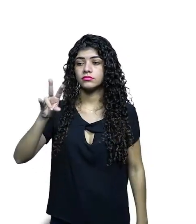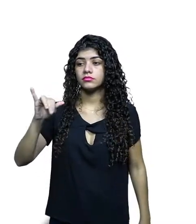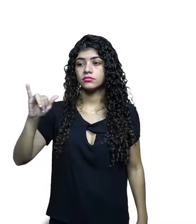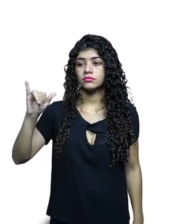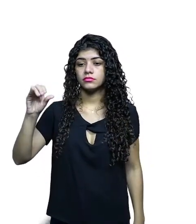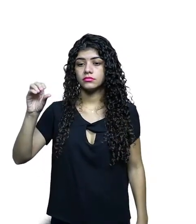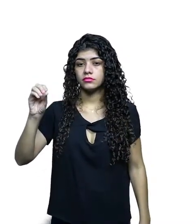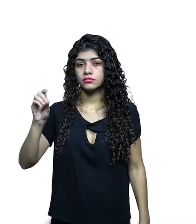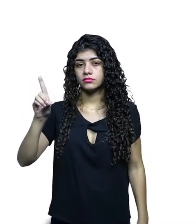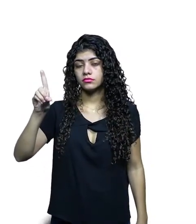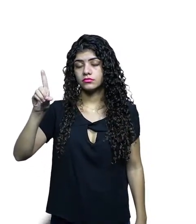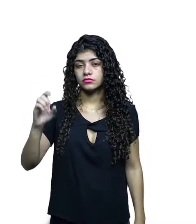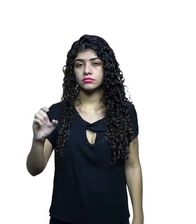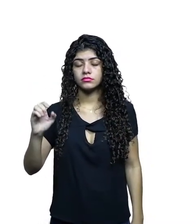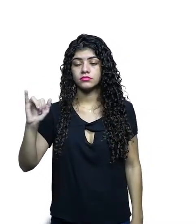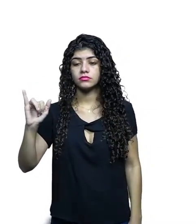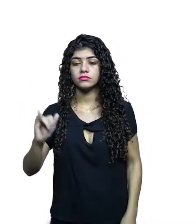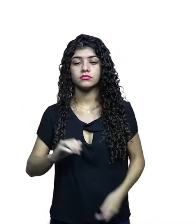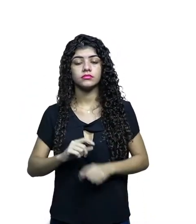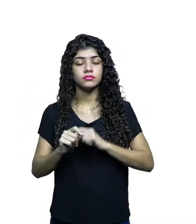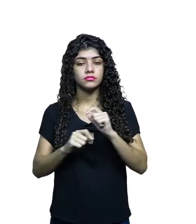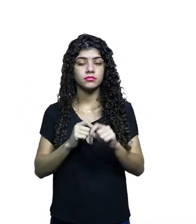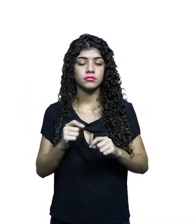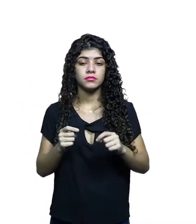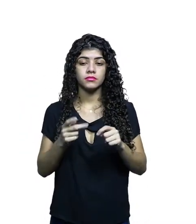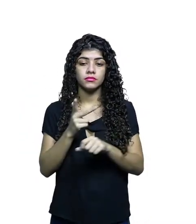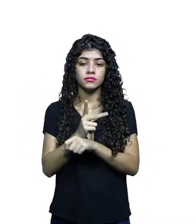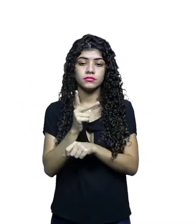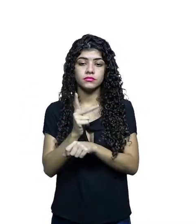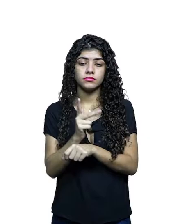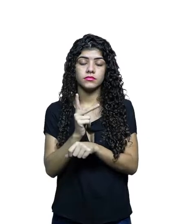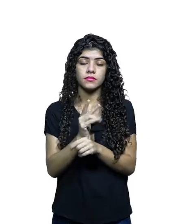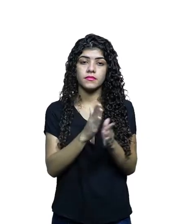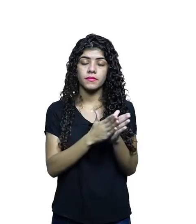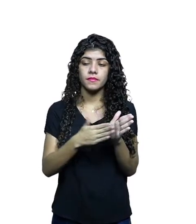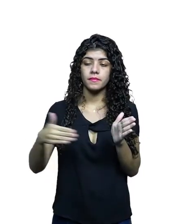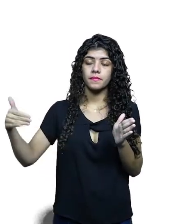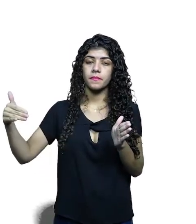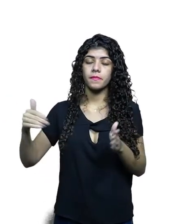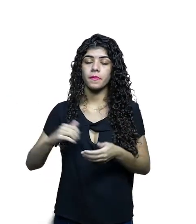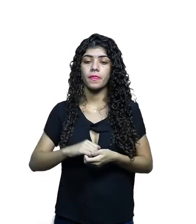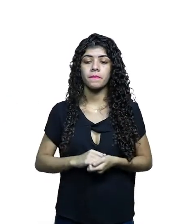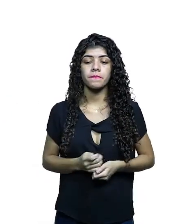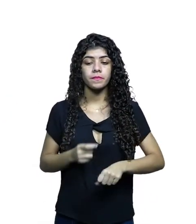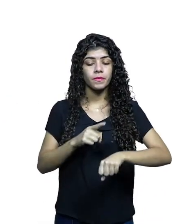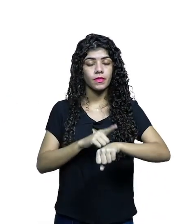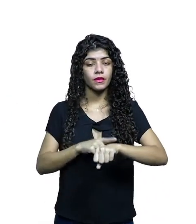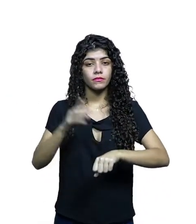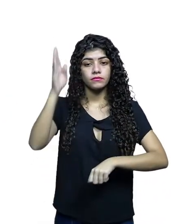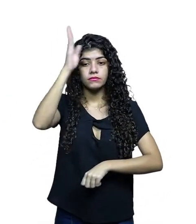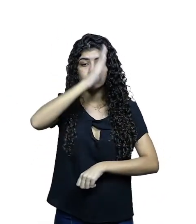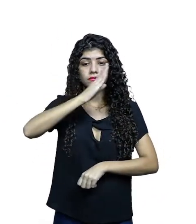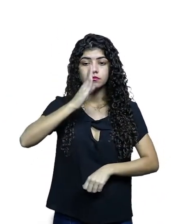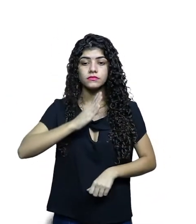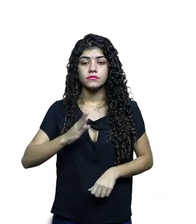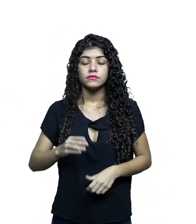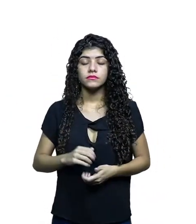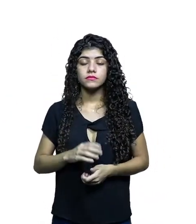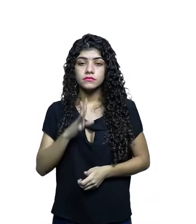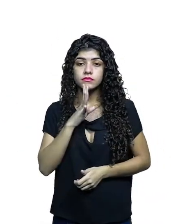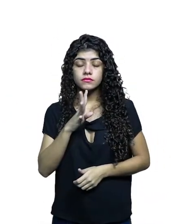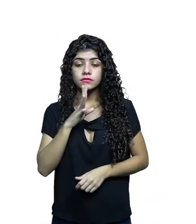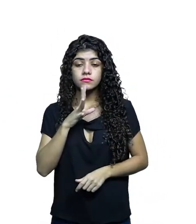VOD é Video On Demand, que são vídeos sob demanda. Neste momento, no Brasil, as